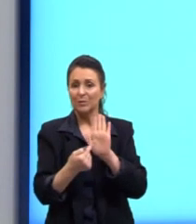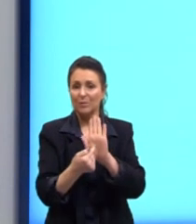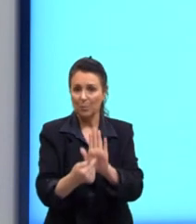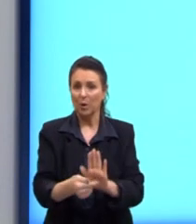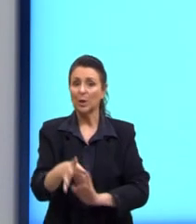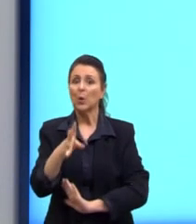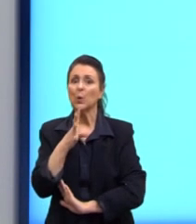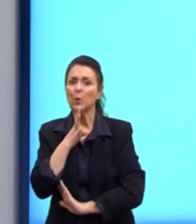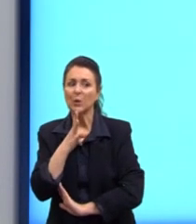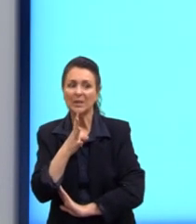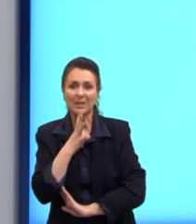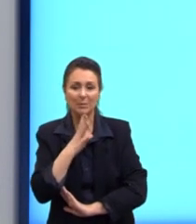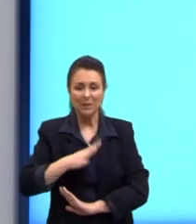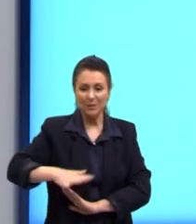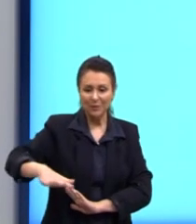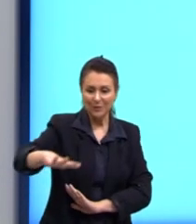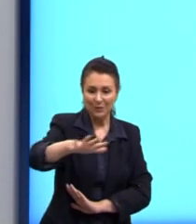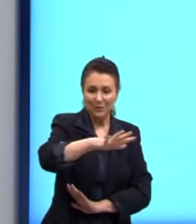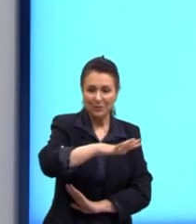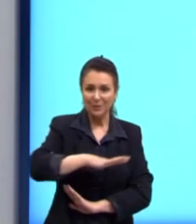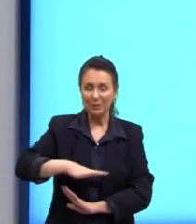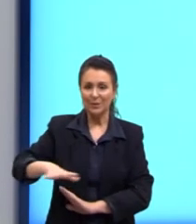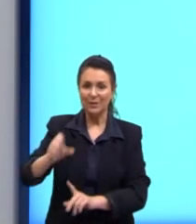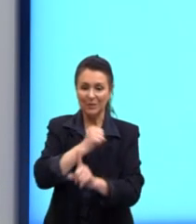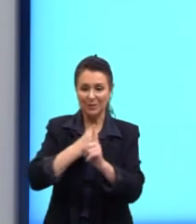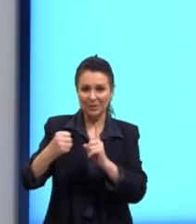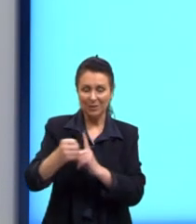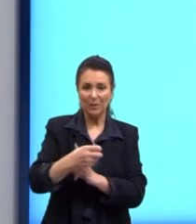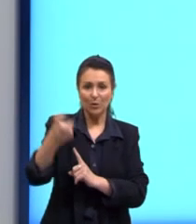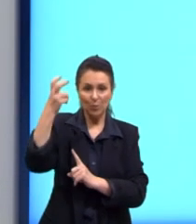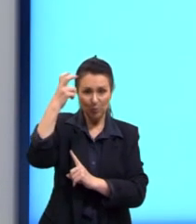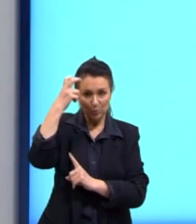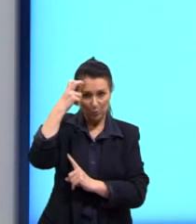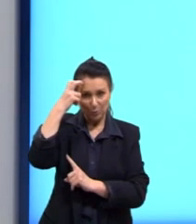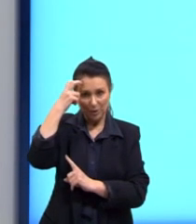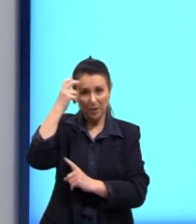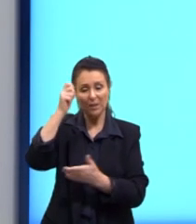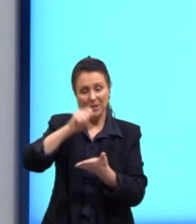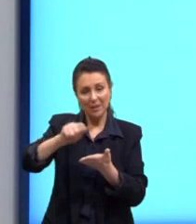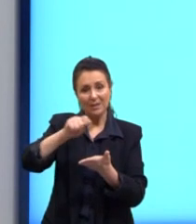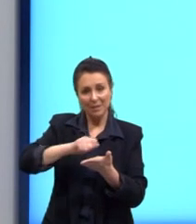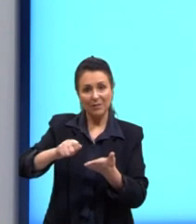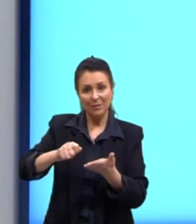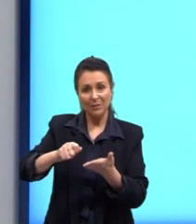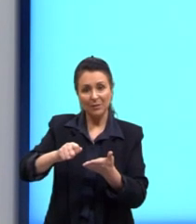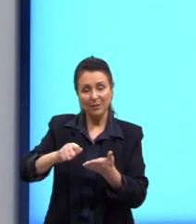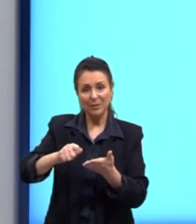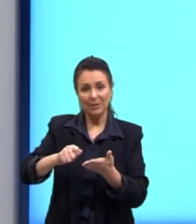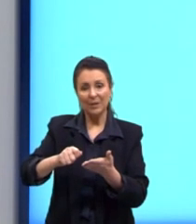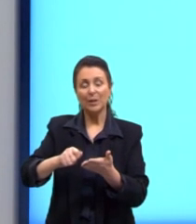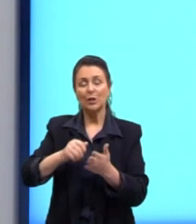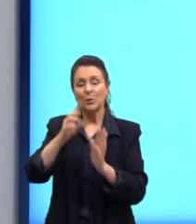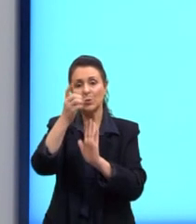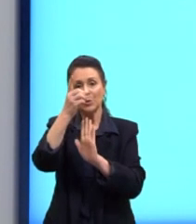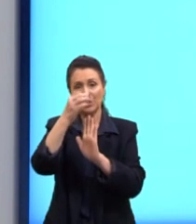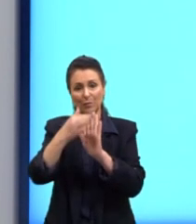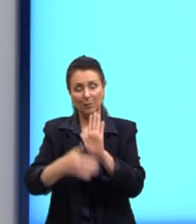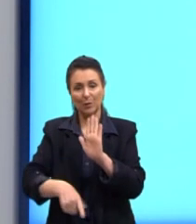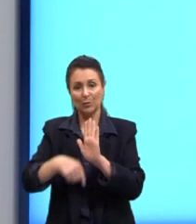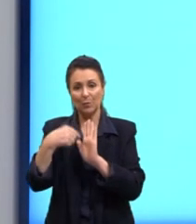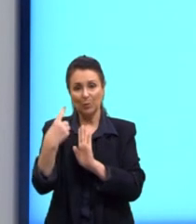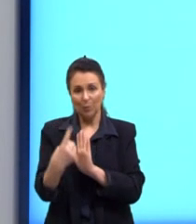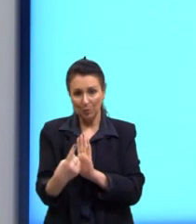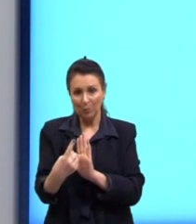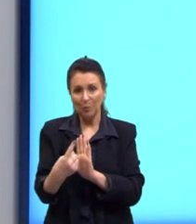conhecimento do território sociocultural a que o participante pertence e de certo a respeito. Ele está encerrando aqui o desenvolvimento 1 com